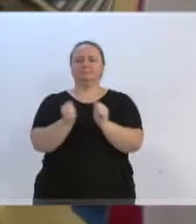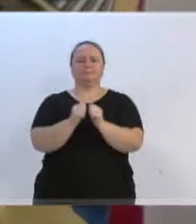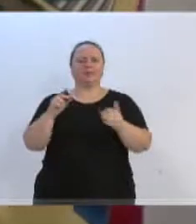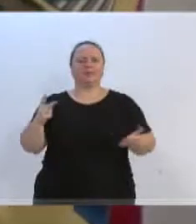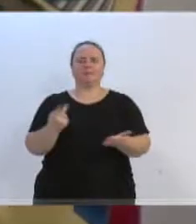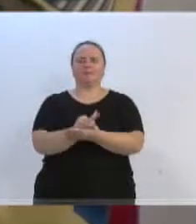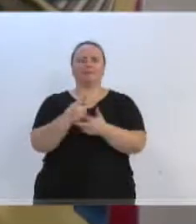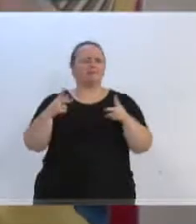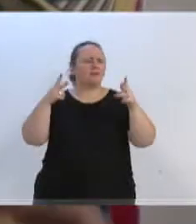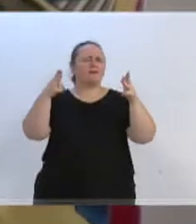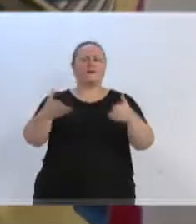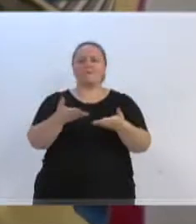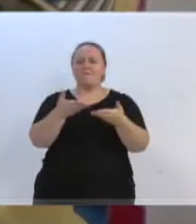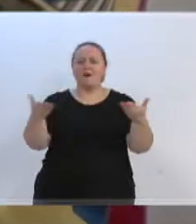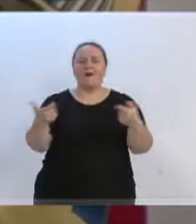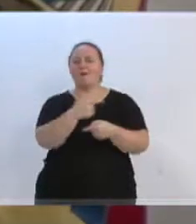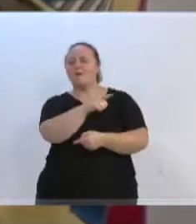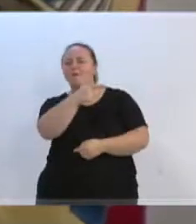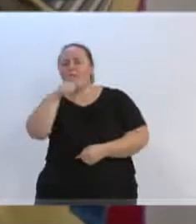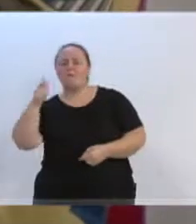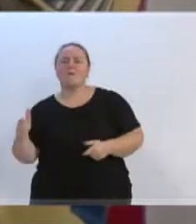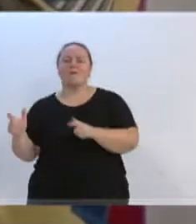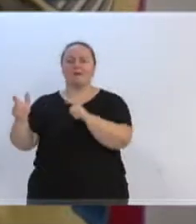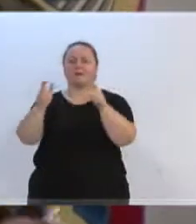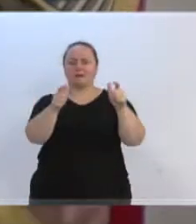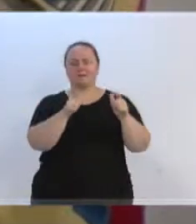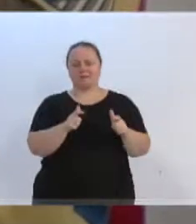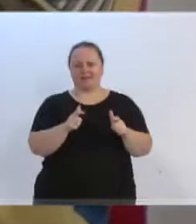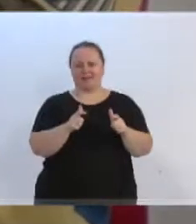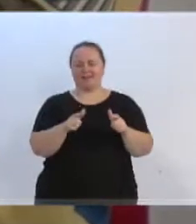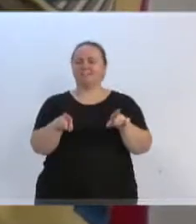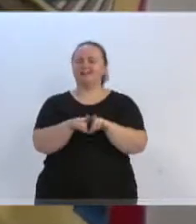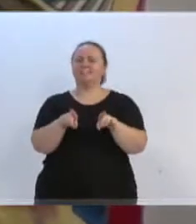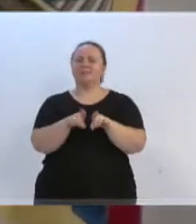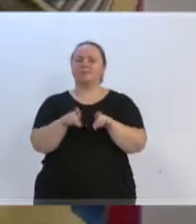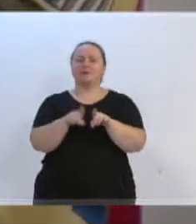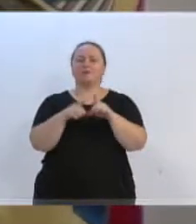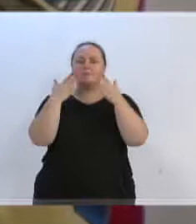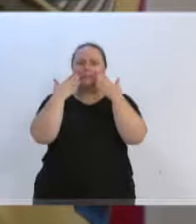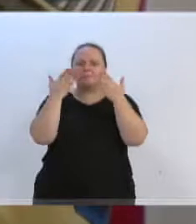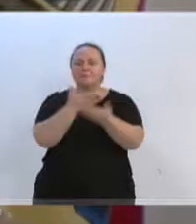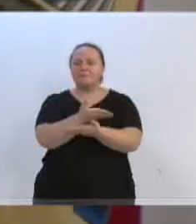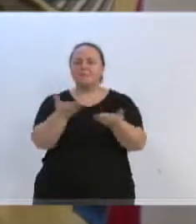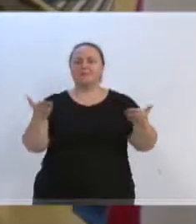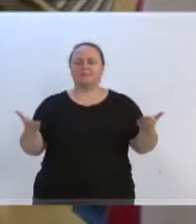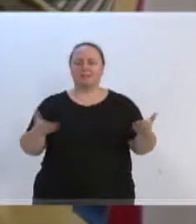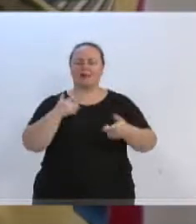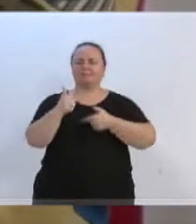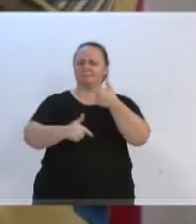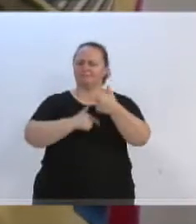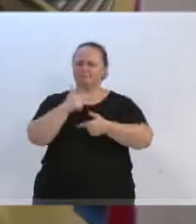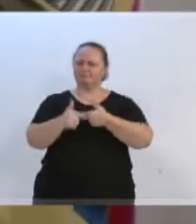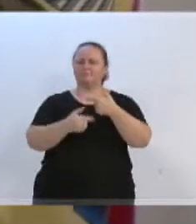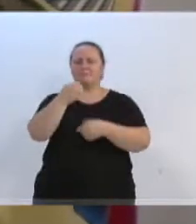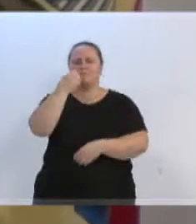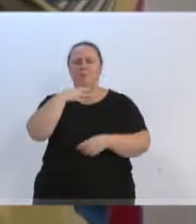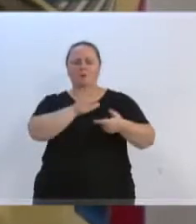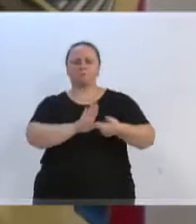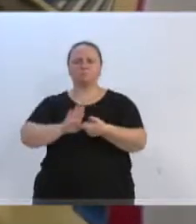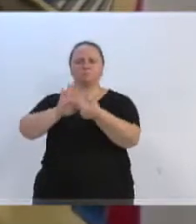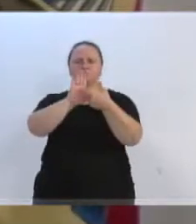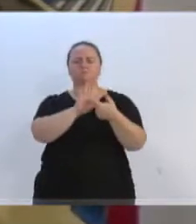em outros cantos da cidade, levando conhecimento da nossa sociedade e fazendo esse trabalho de trazer esses alimentos